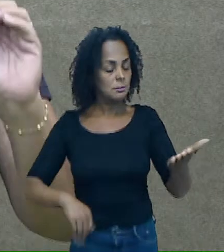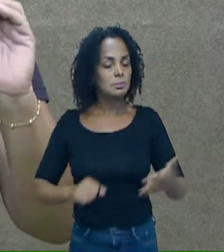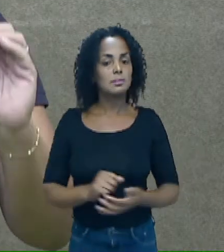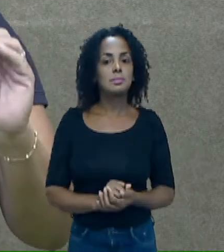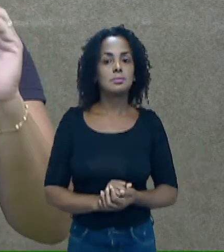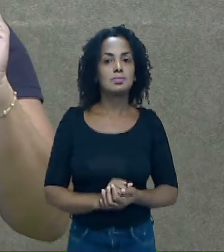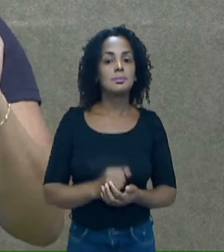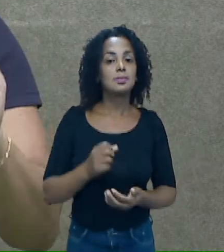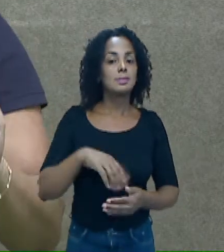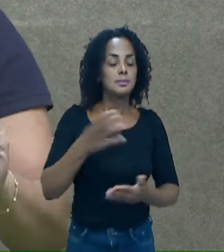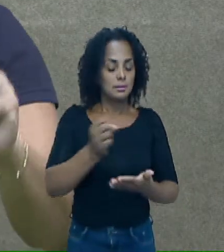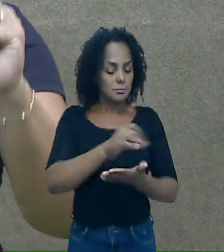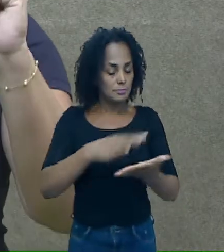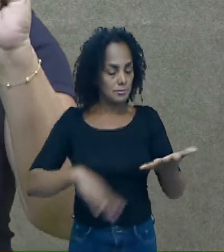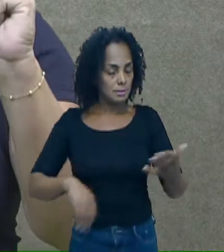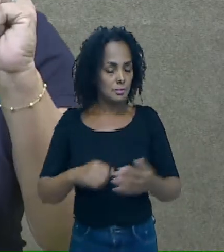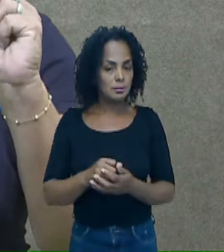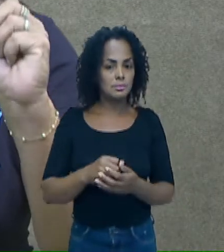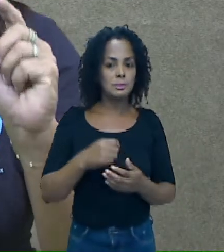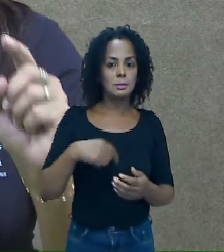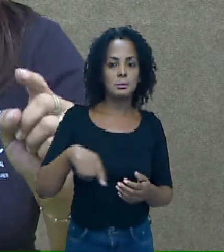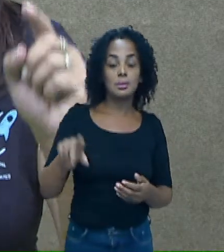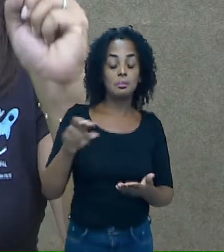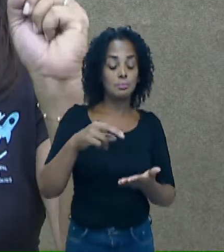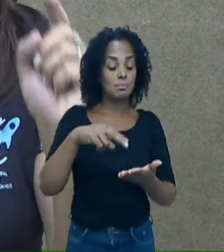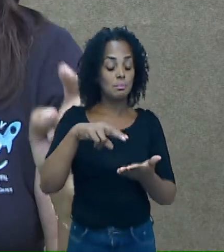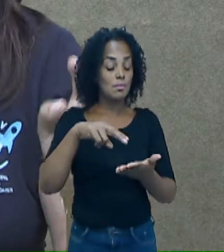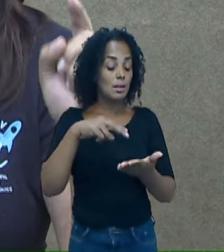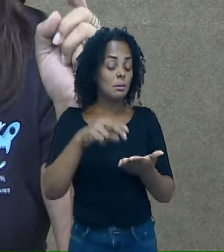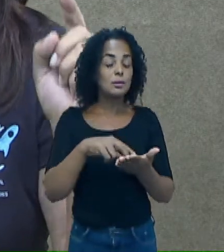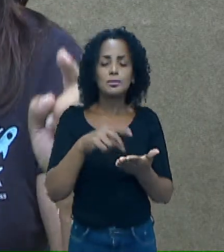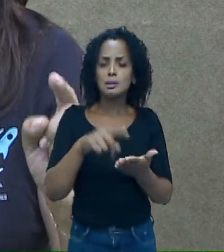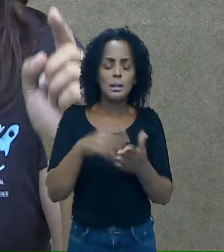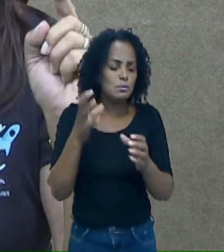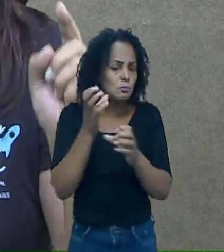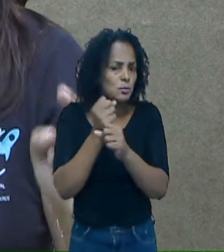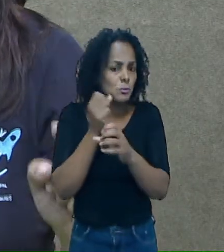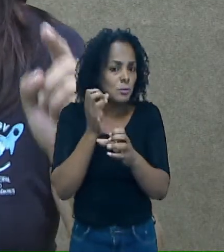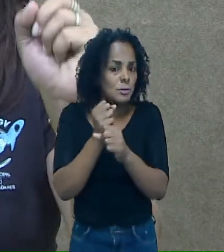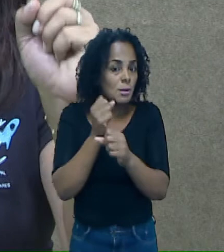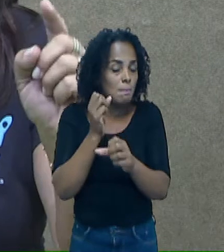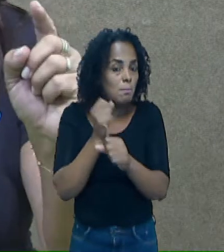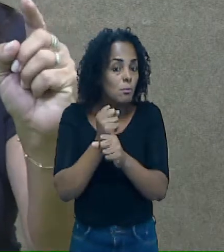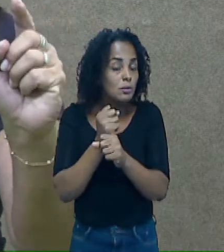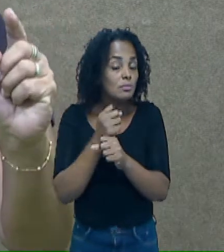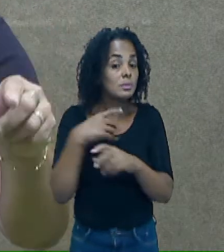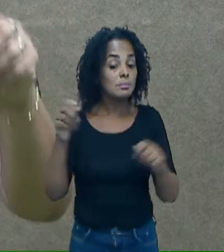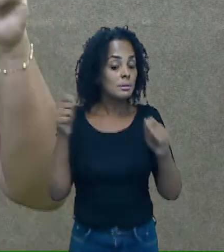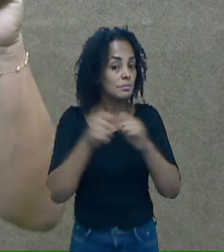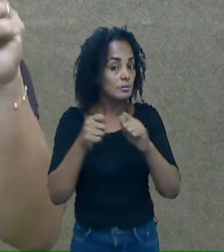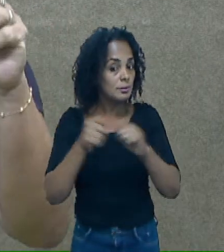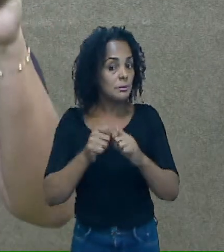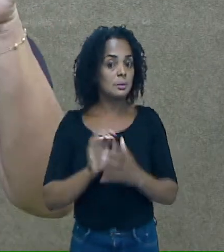atividades. Nessas atividades você vai contar quantos pontos você vai fazer.